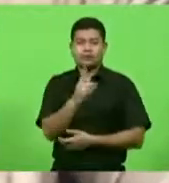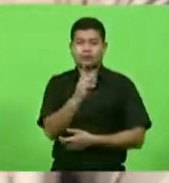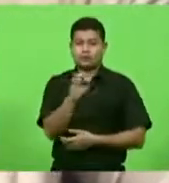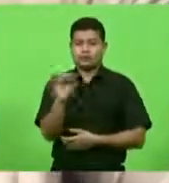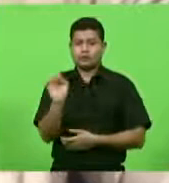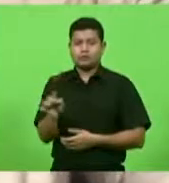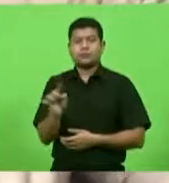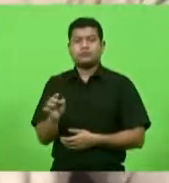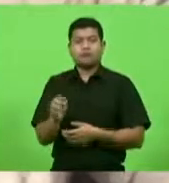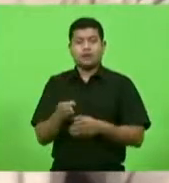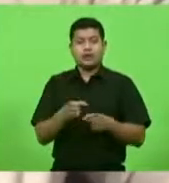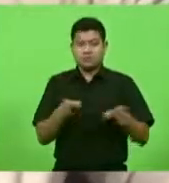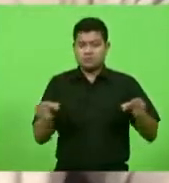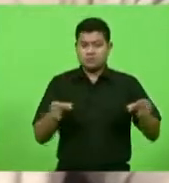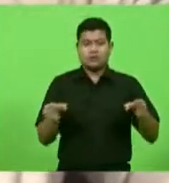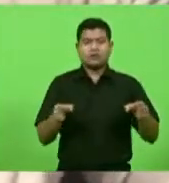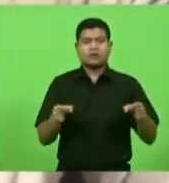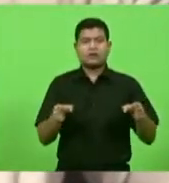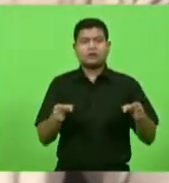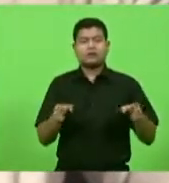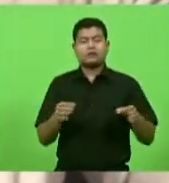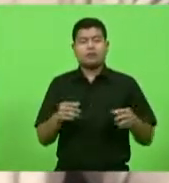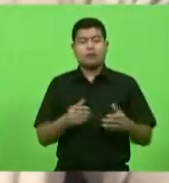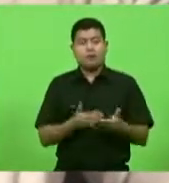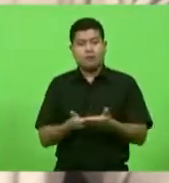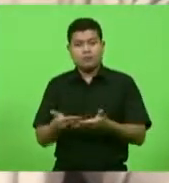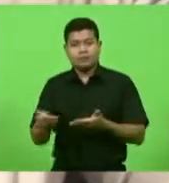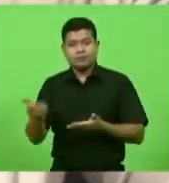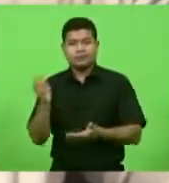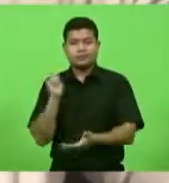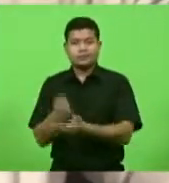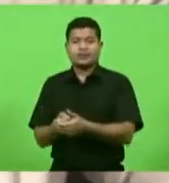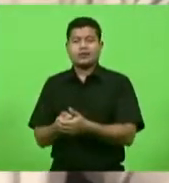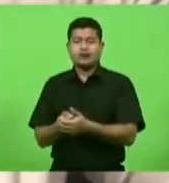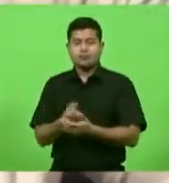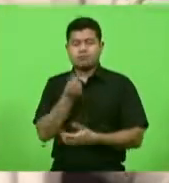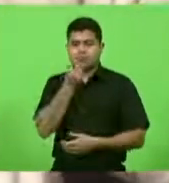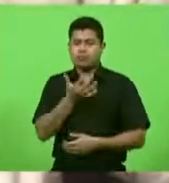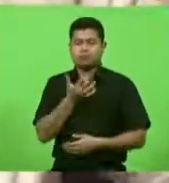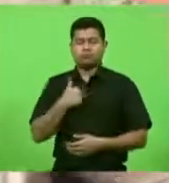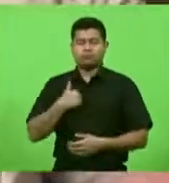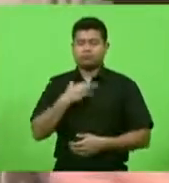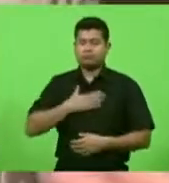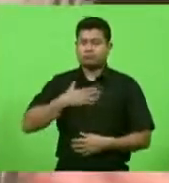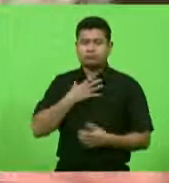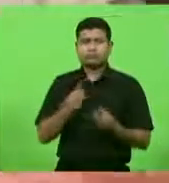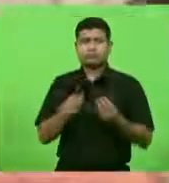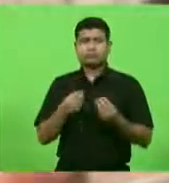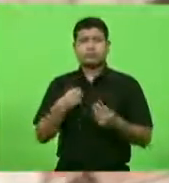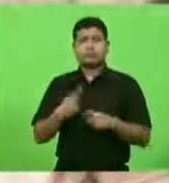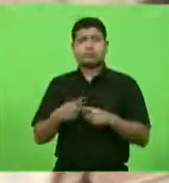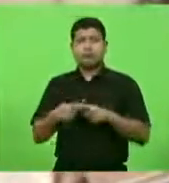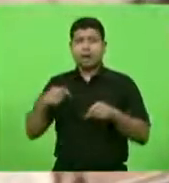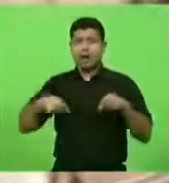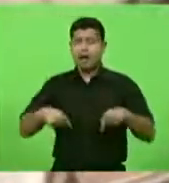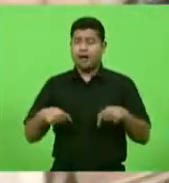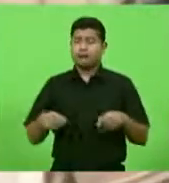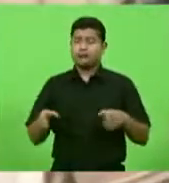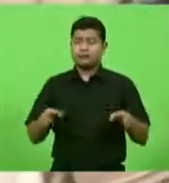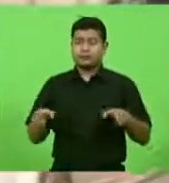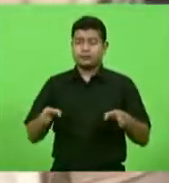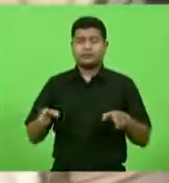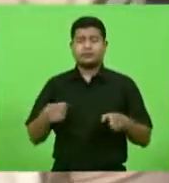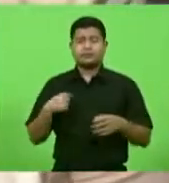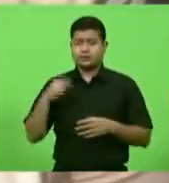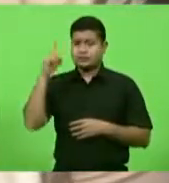muito desse programa e faço menção porque tem sido uma pauta recorrente para a gente nós vínhamos pedindo